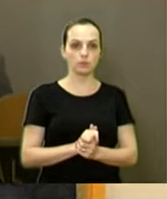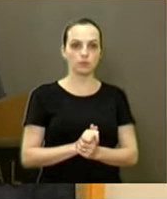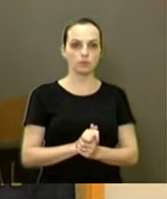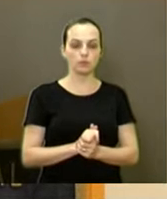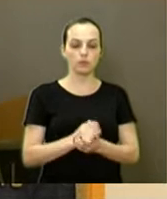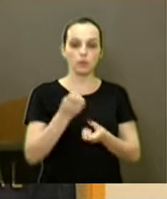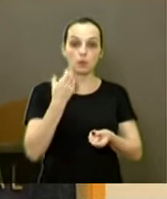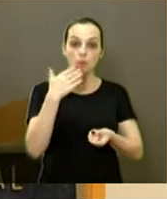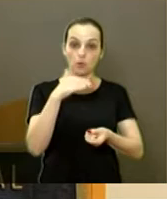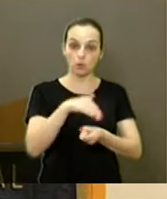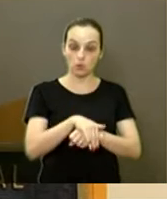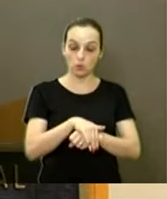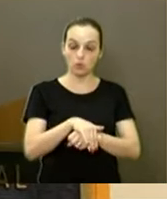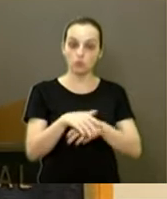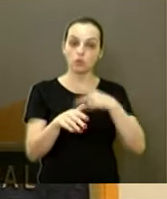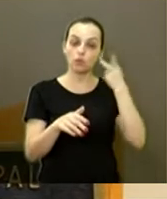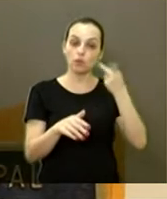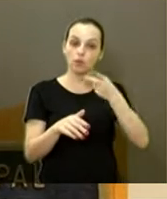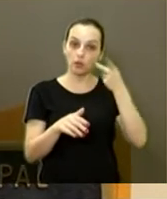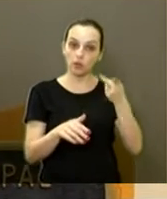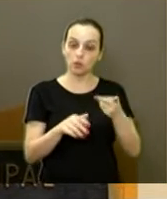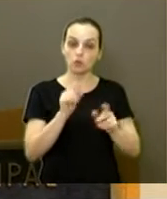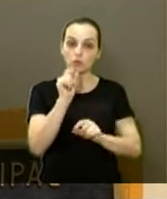Boa noite, senhores vereadores.